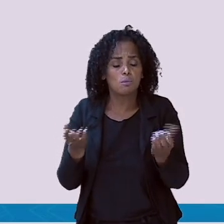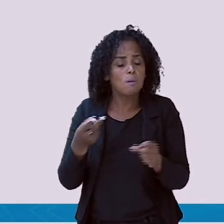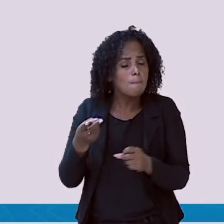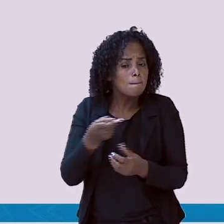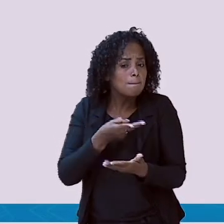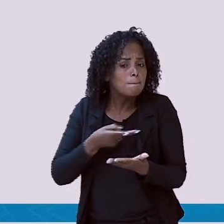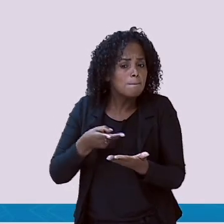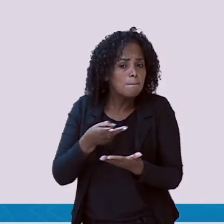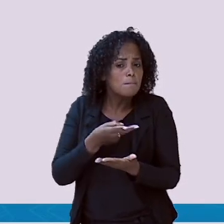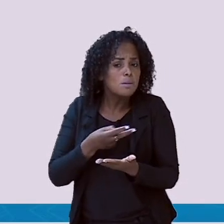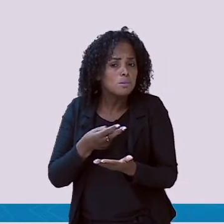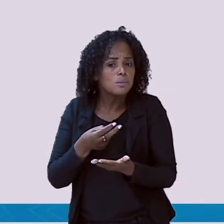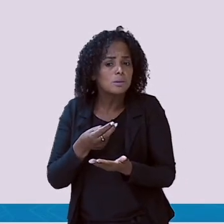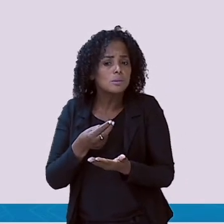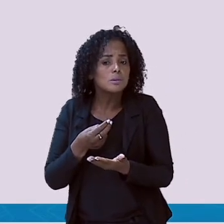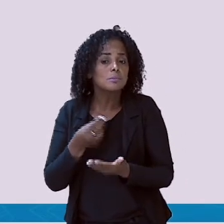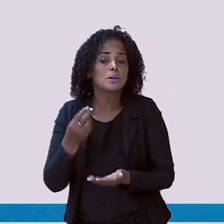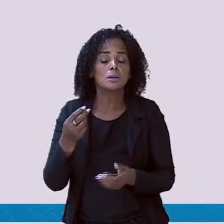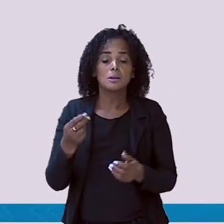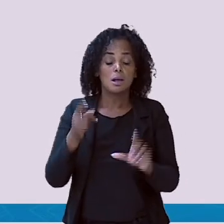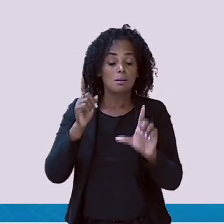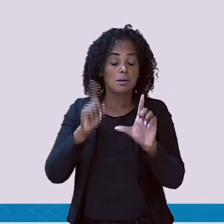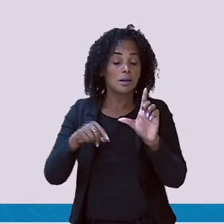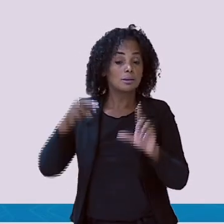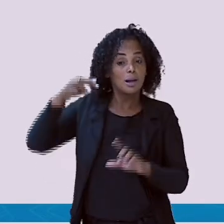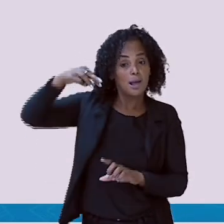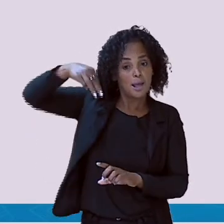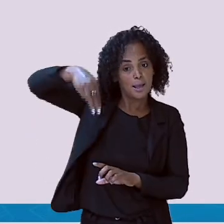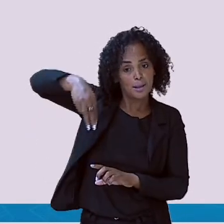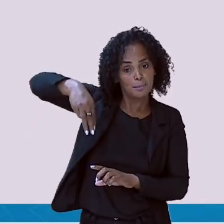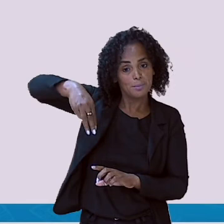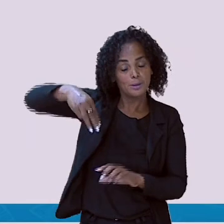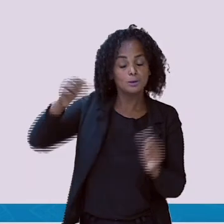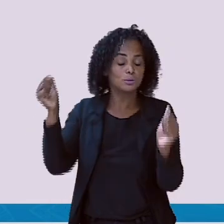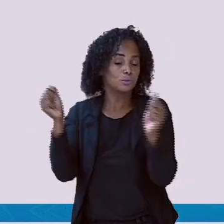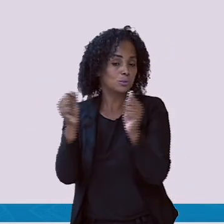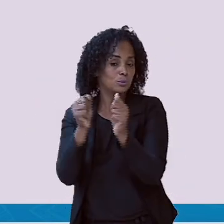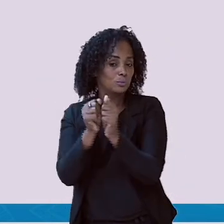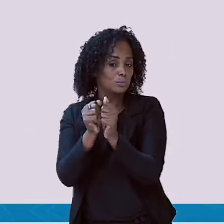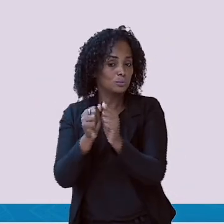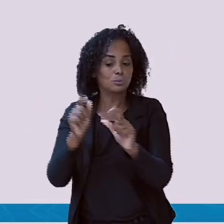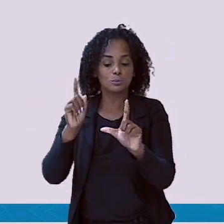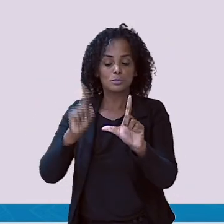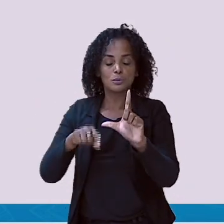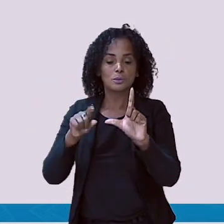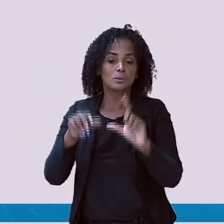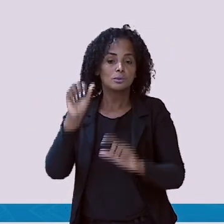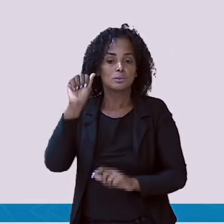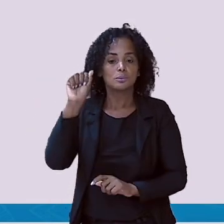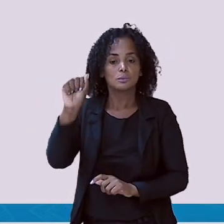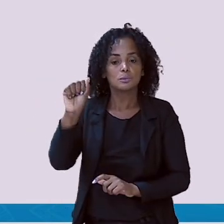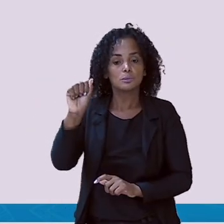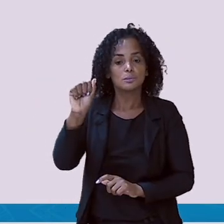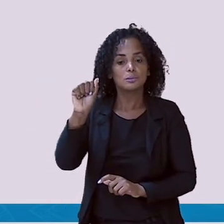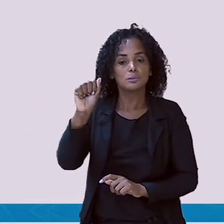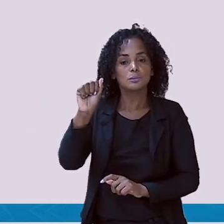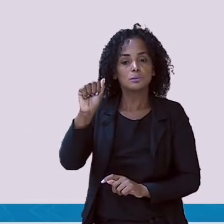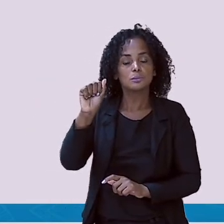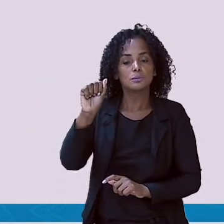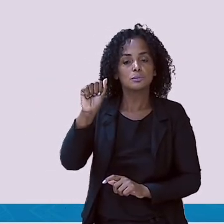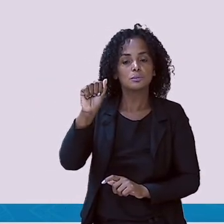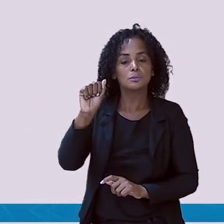Má. A letra M junto com a letra A. Vamos procurar? Aqui eu tenho a sílaba